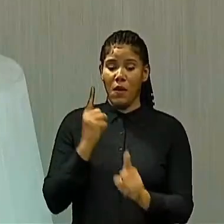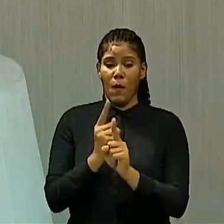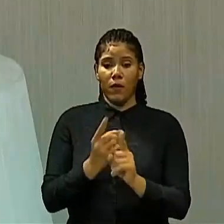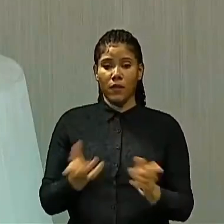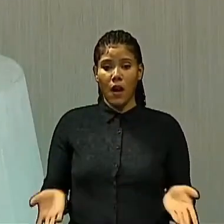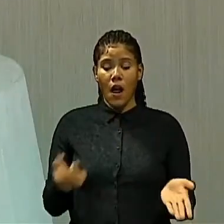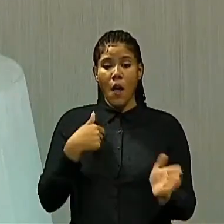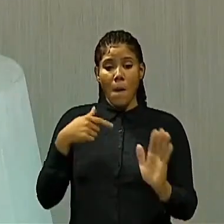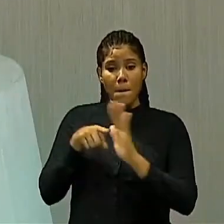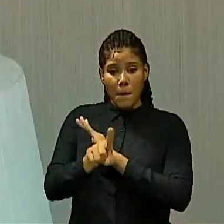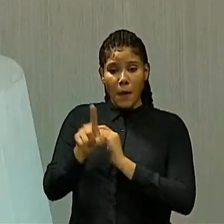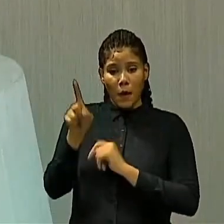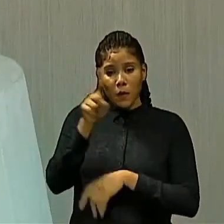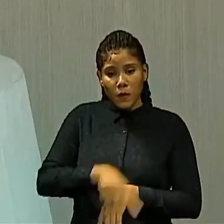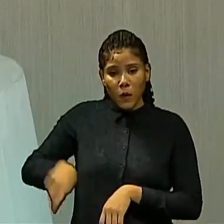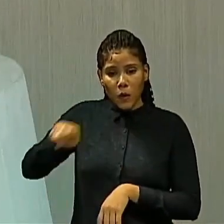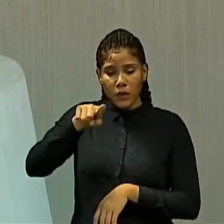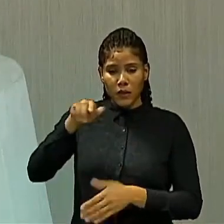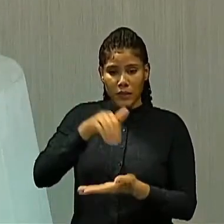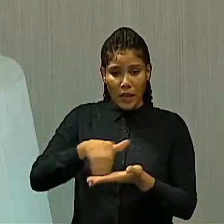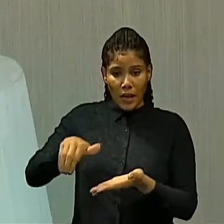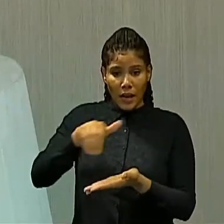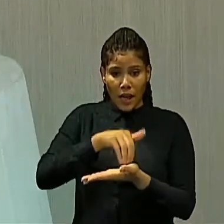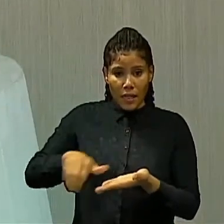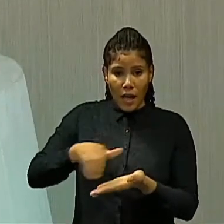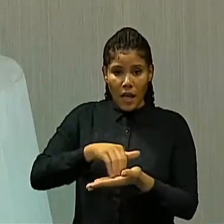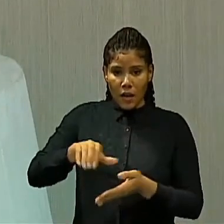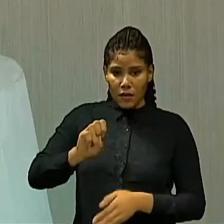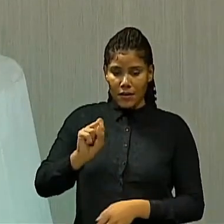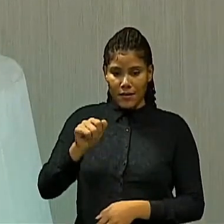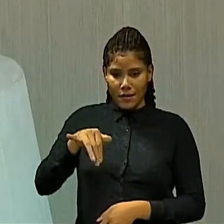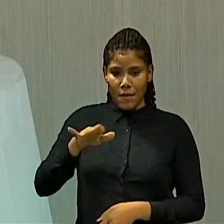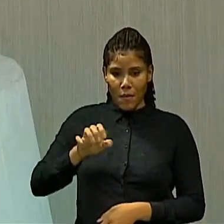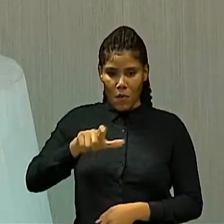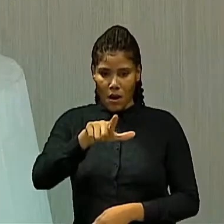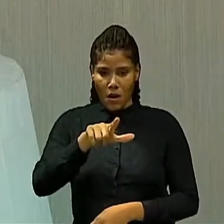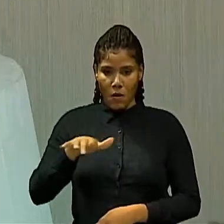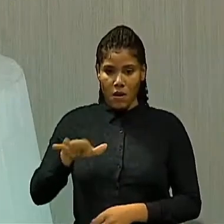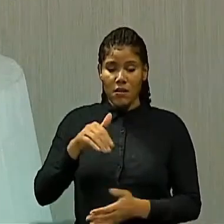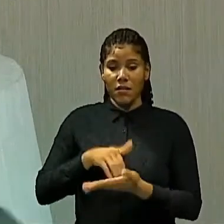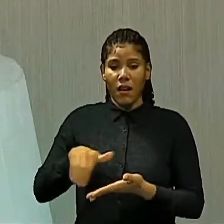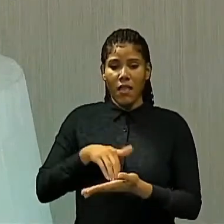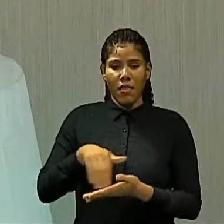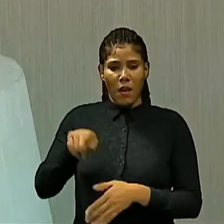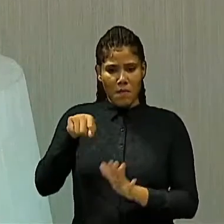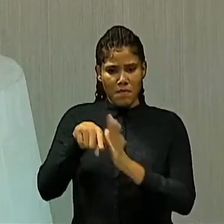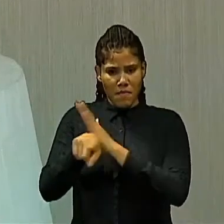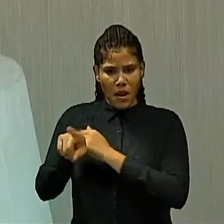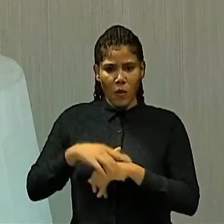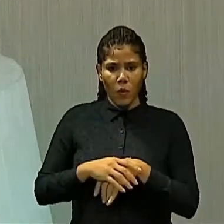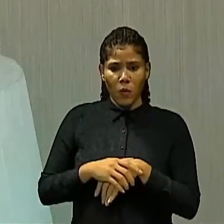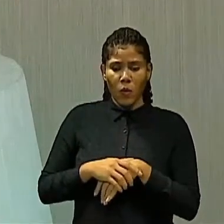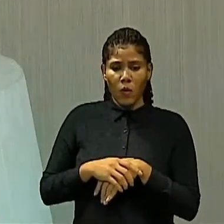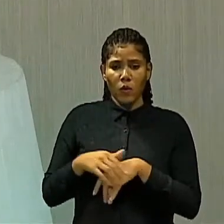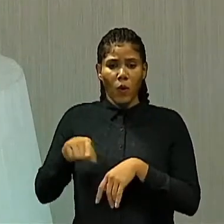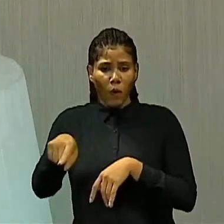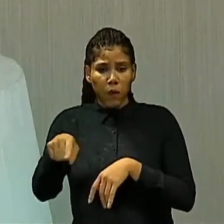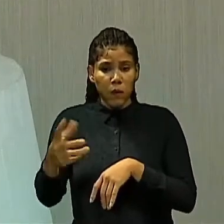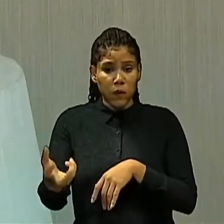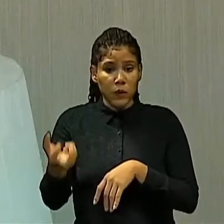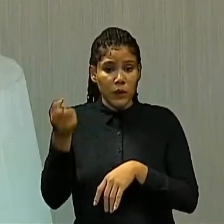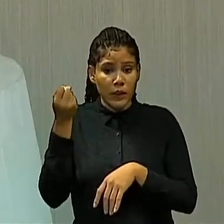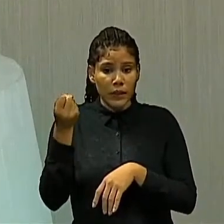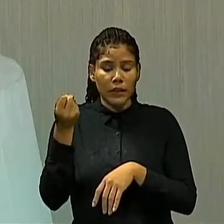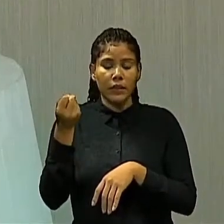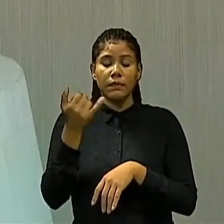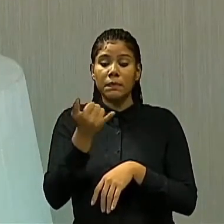Eu pergunto a você, secretário Samuel Elânio, Vossa Excelência recebeu na